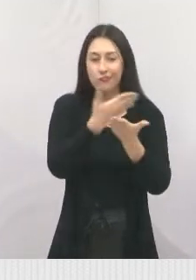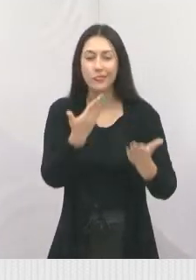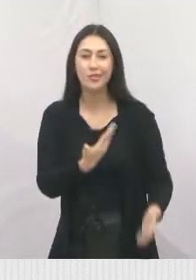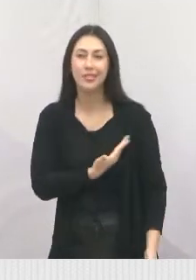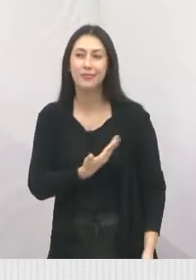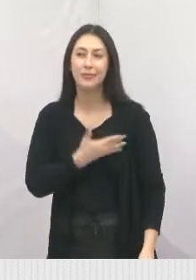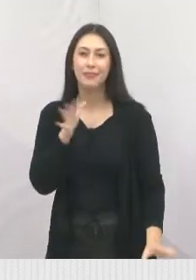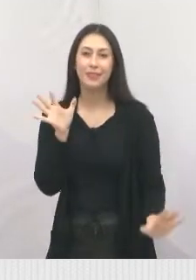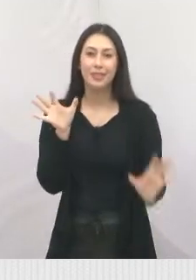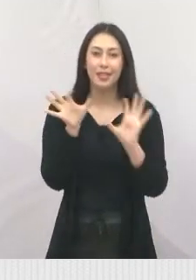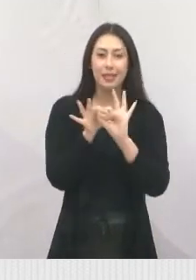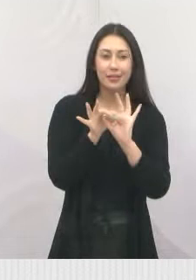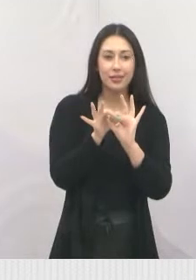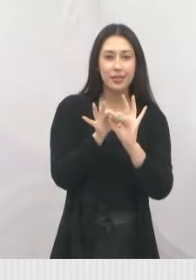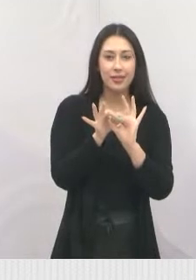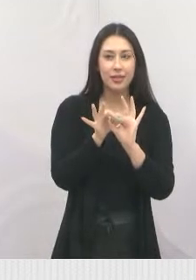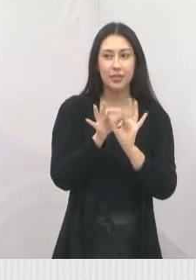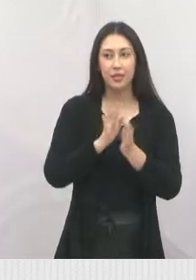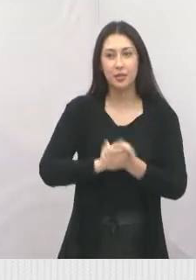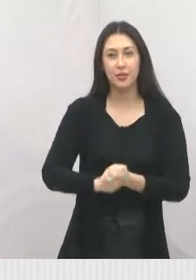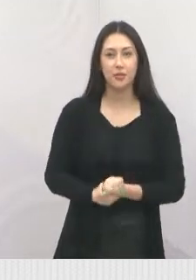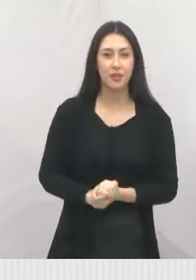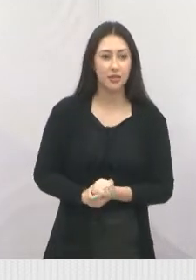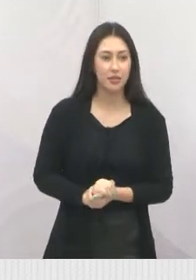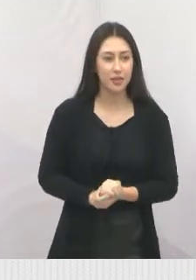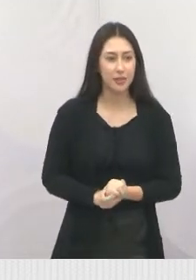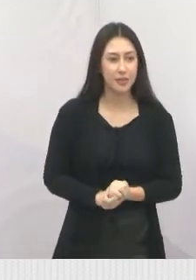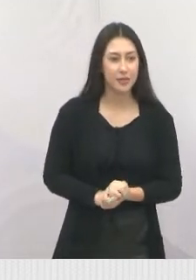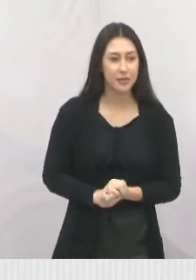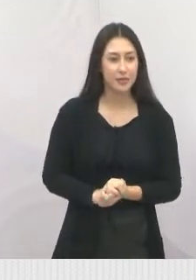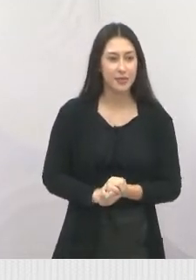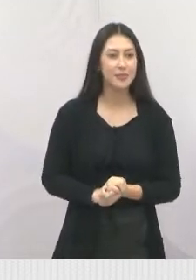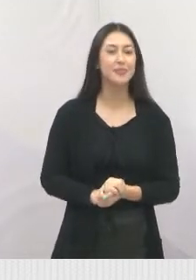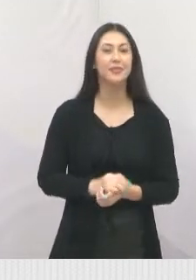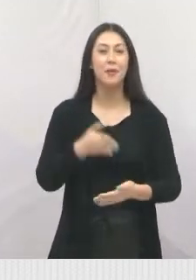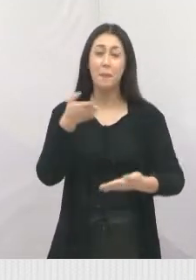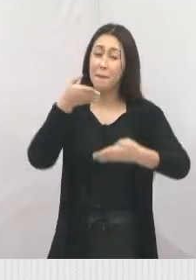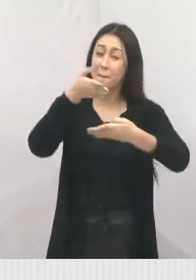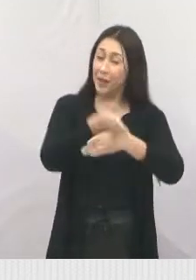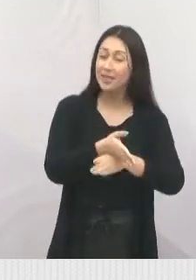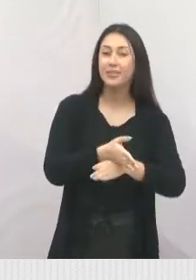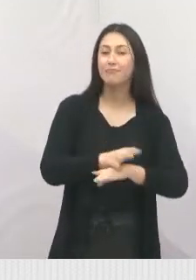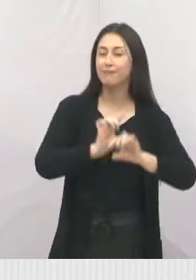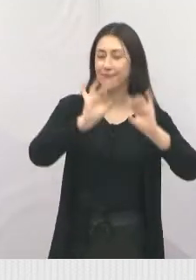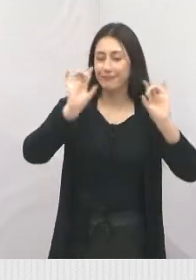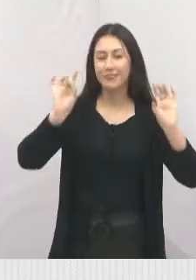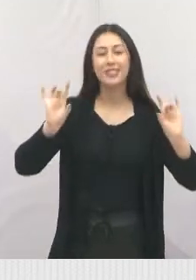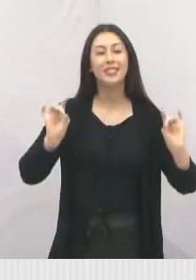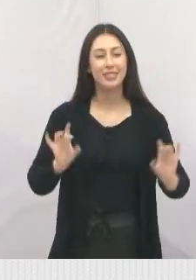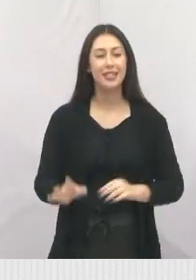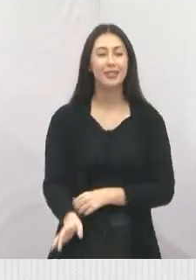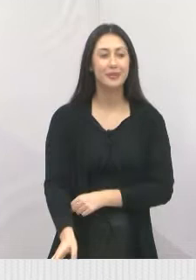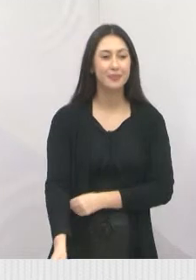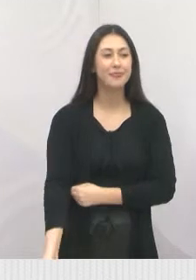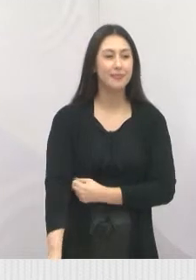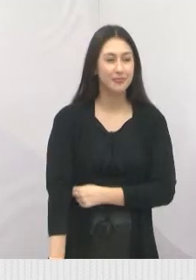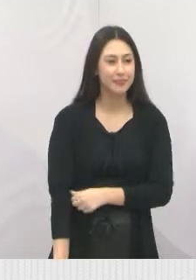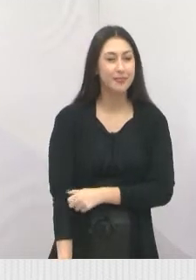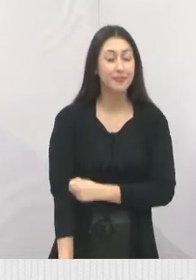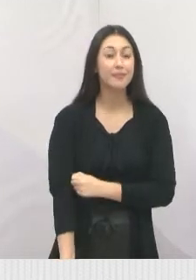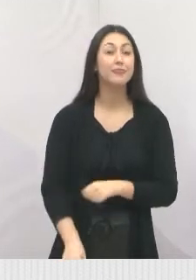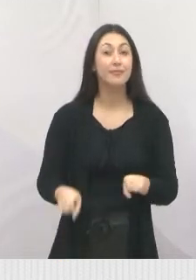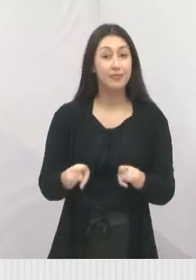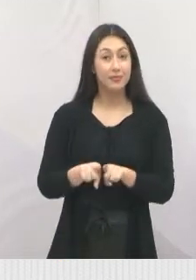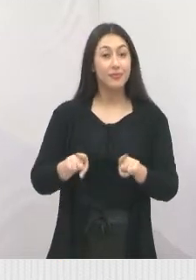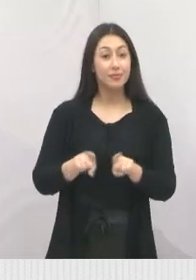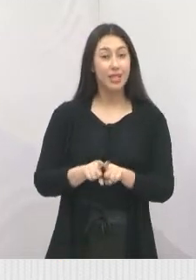parceiros, na área da educação, para que participe desse movimento que será brilhante. E nós temos a fechar com chave de